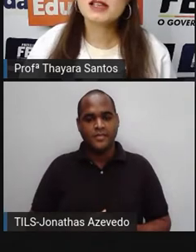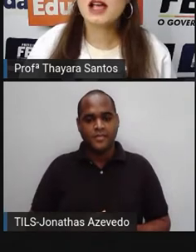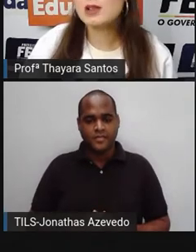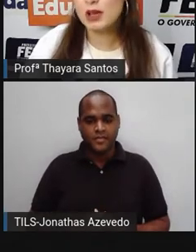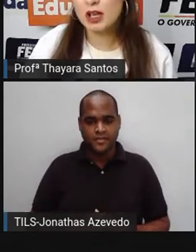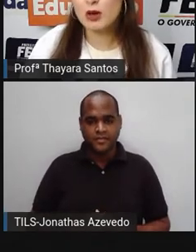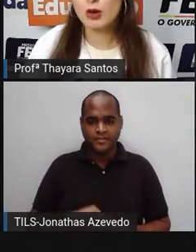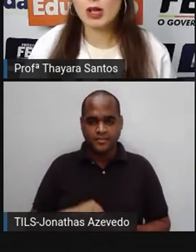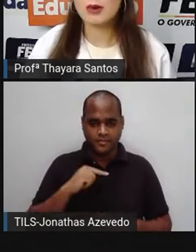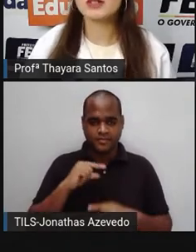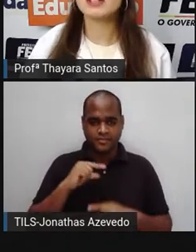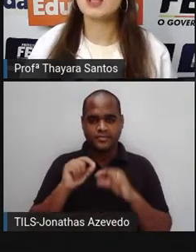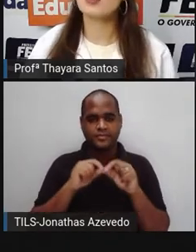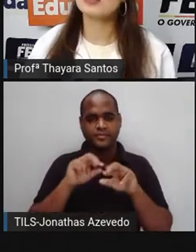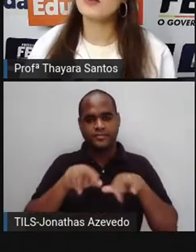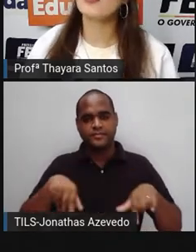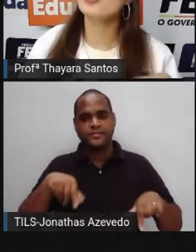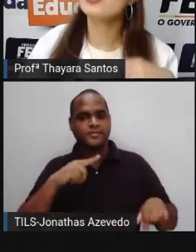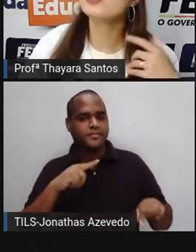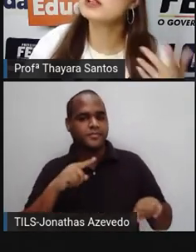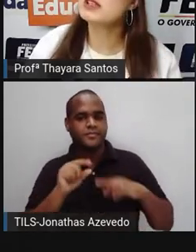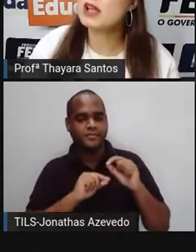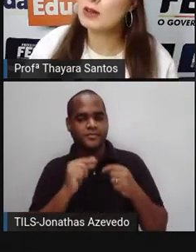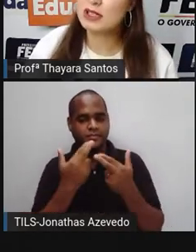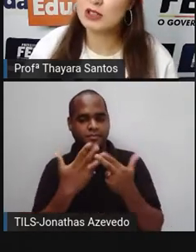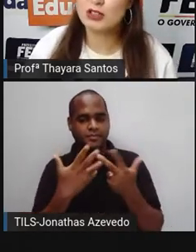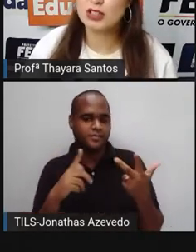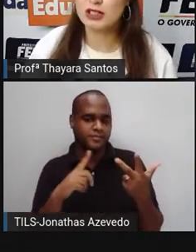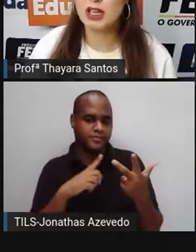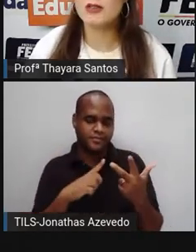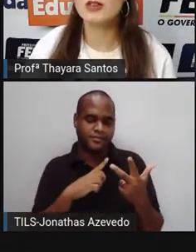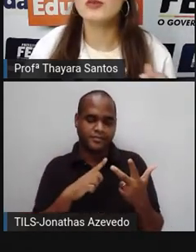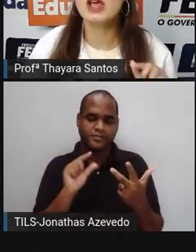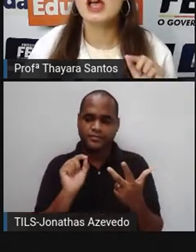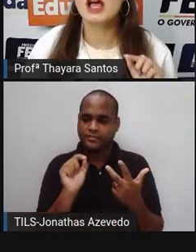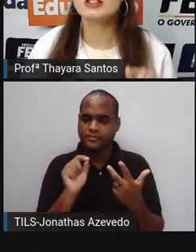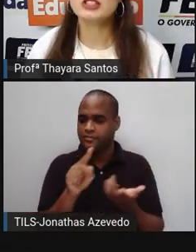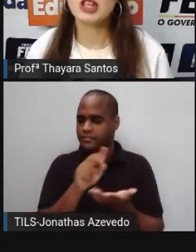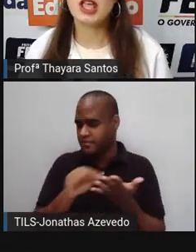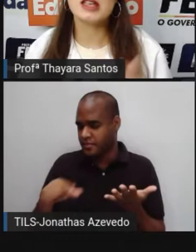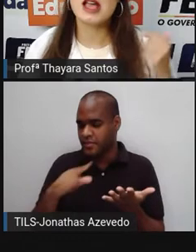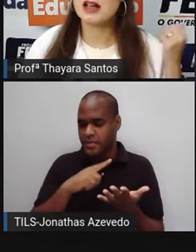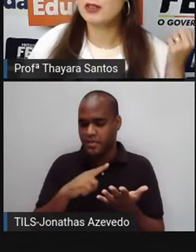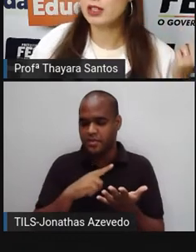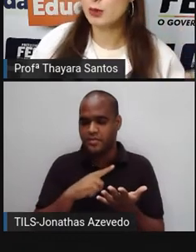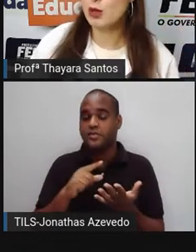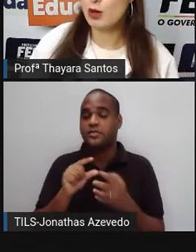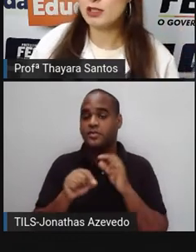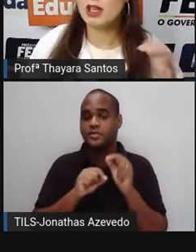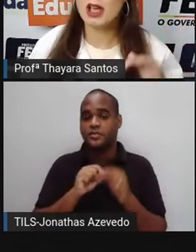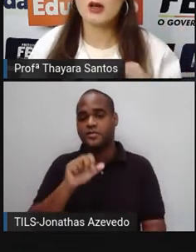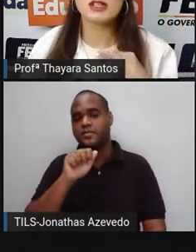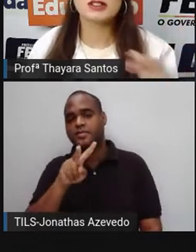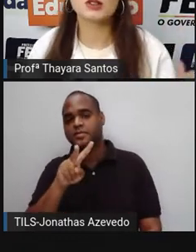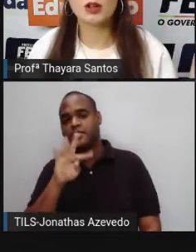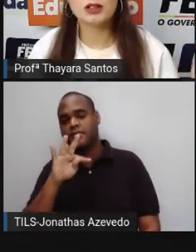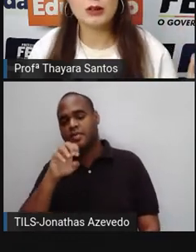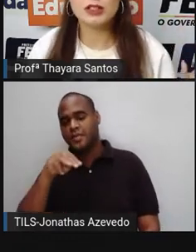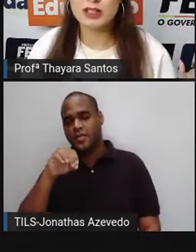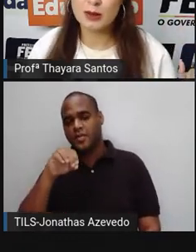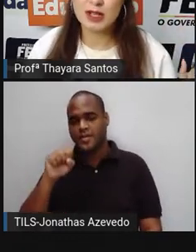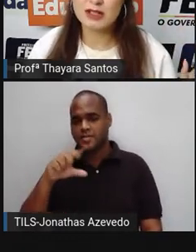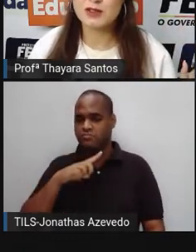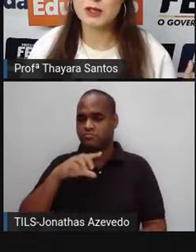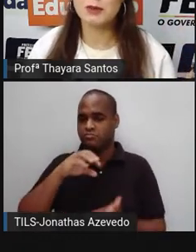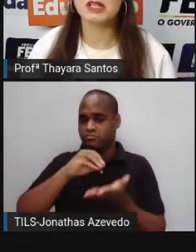Nesse caso aqui que eu coloquei pra vocês, que inclusive foi de uma das aulas que a gente já teve, a gente tem aí a vitaminose, que é a ausência total